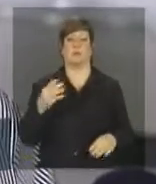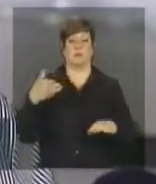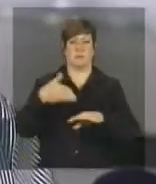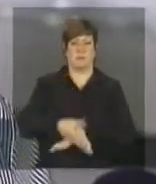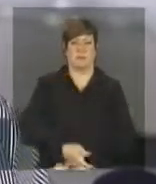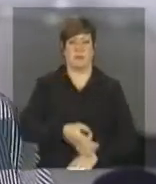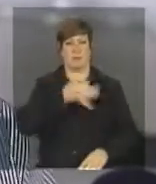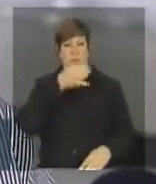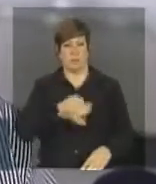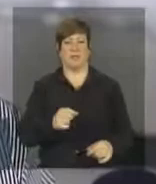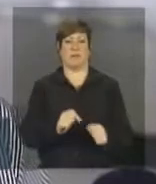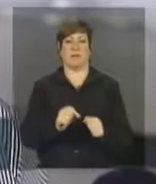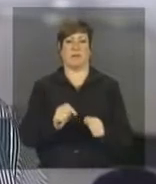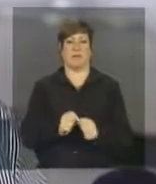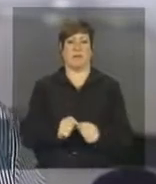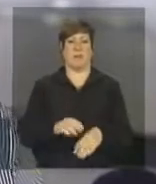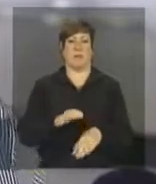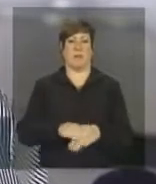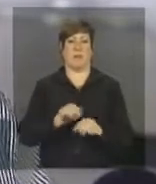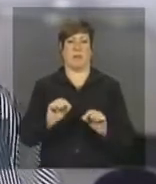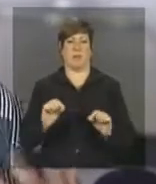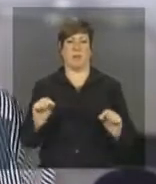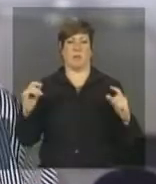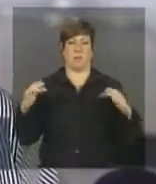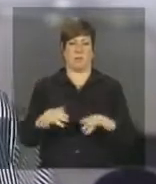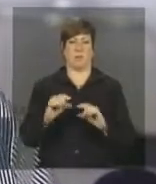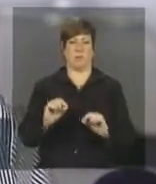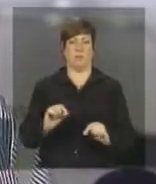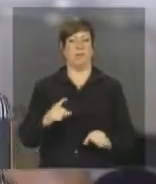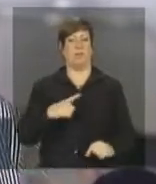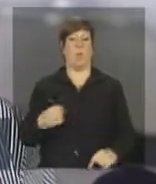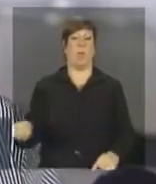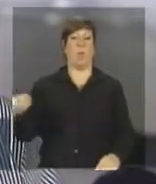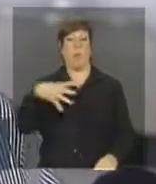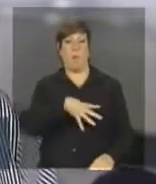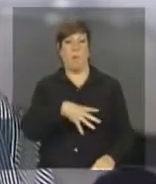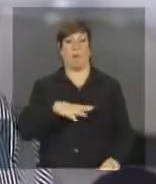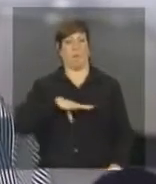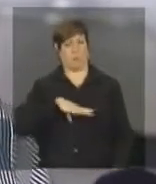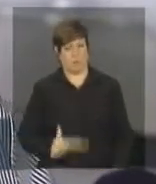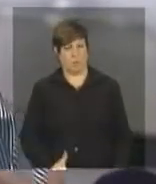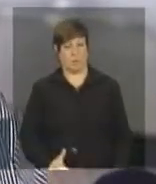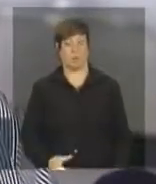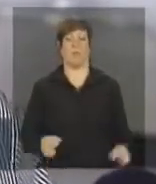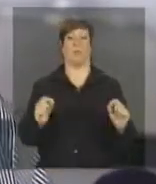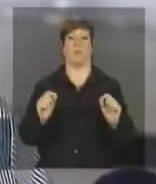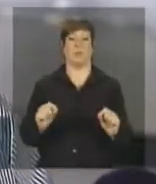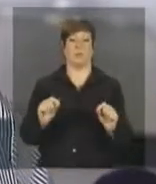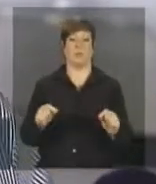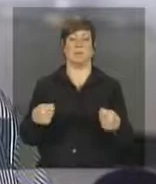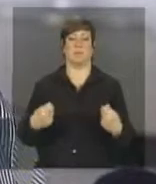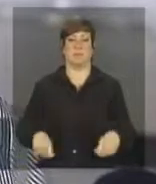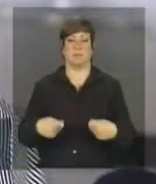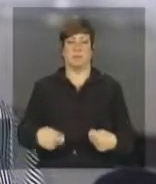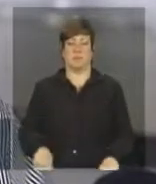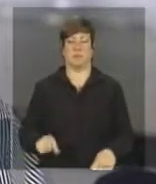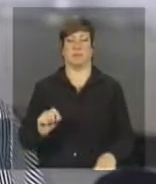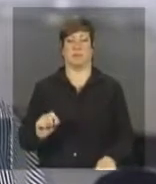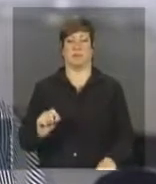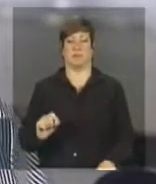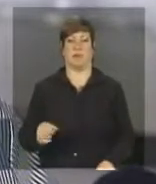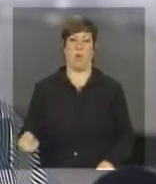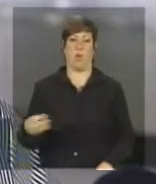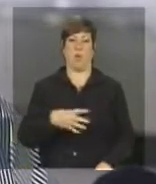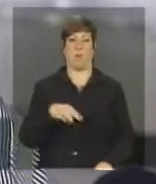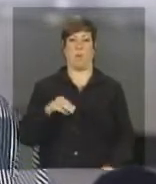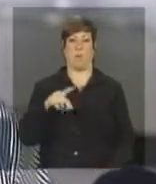e de fazer mais do que um êxito a conferência em si mas termos uma nova pauta, sermos ousados naquilo que é a demanda por um novo modelo